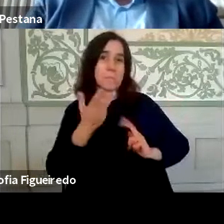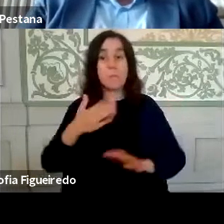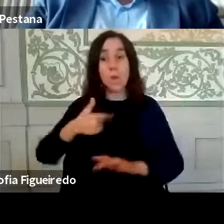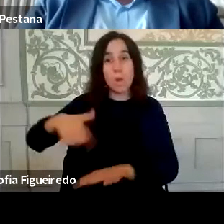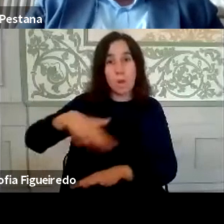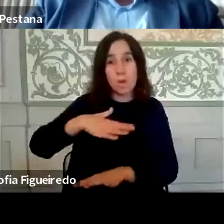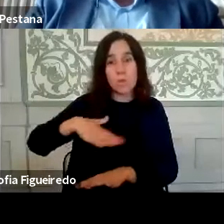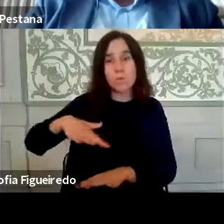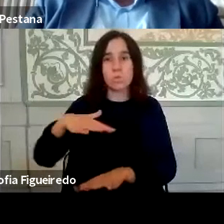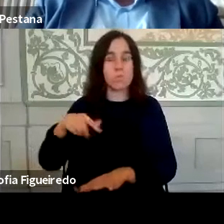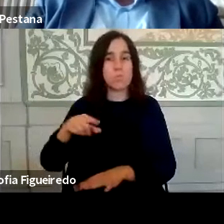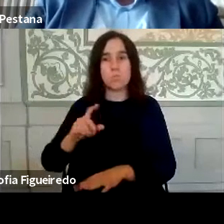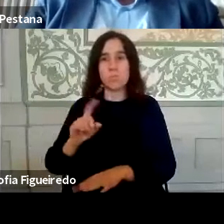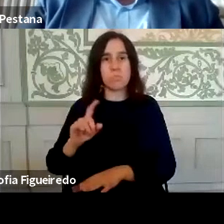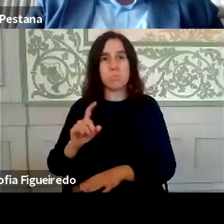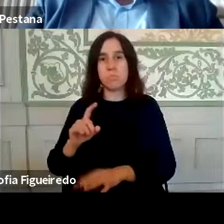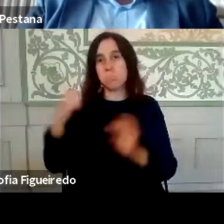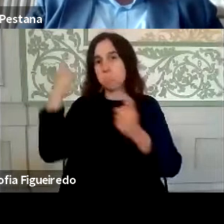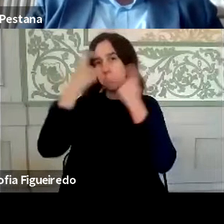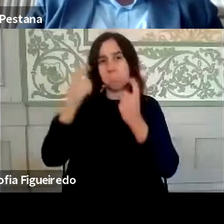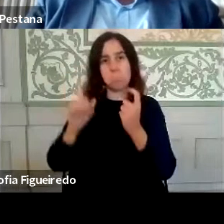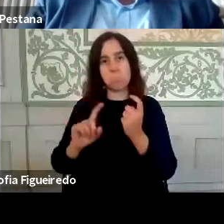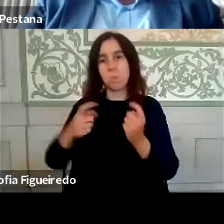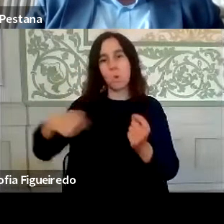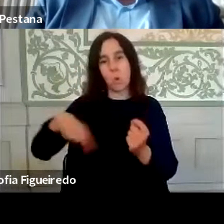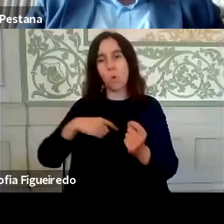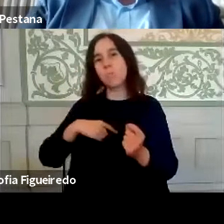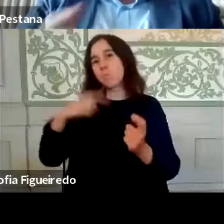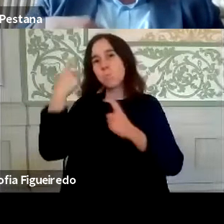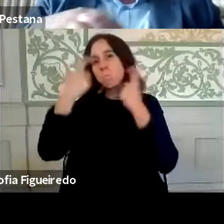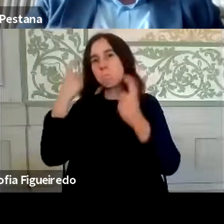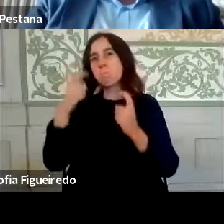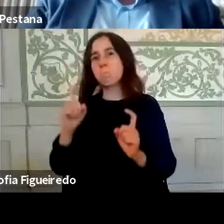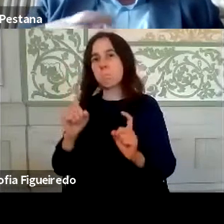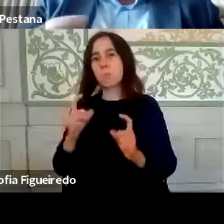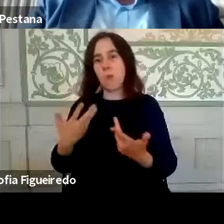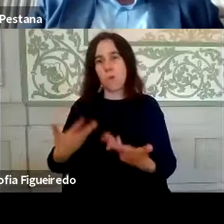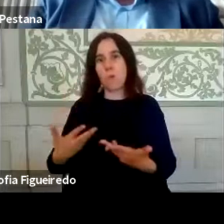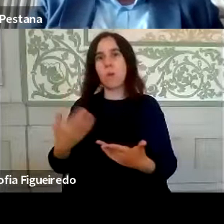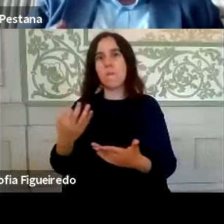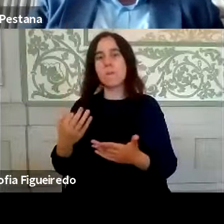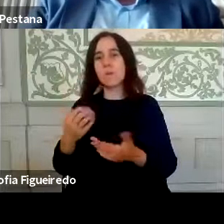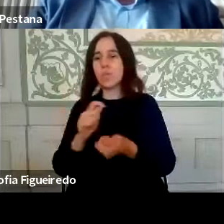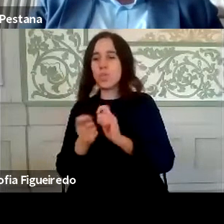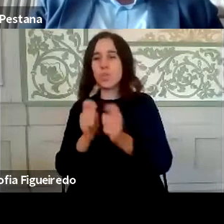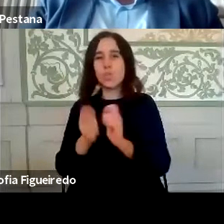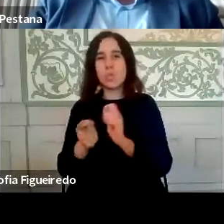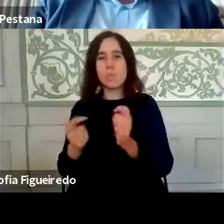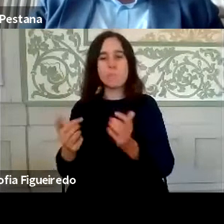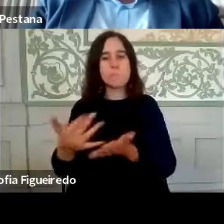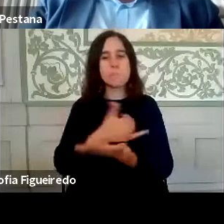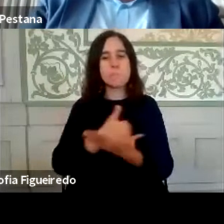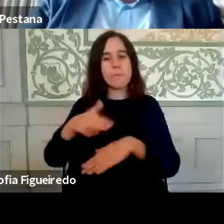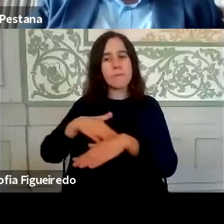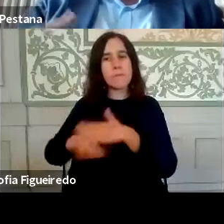não é esse o pensamento, ou seja, nós pensamos que incorporamos agora um conjunto de alterações e formas de fazer